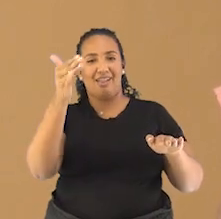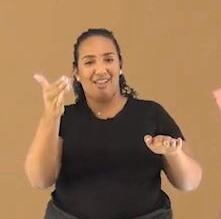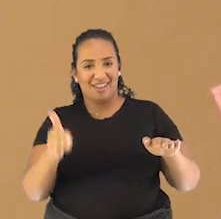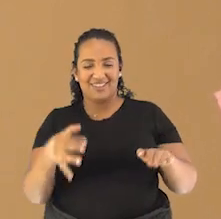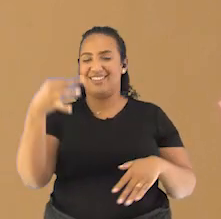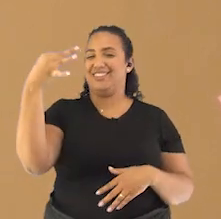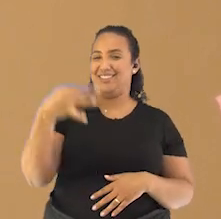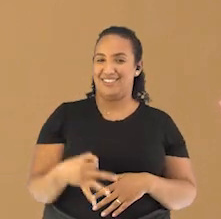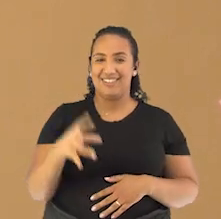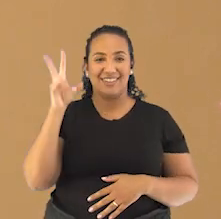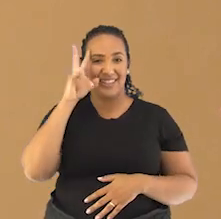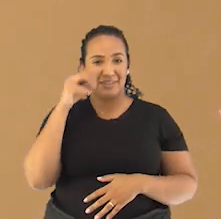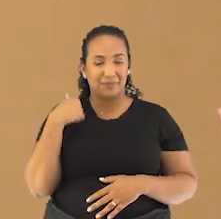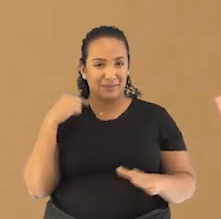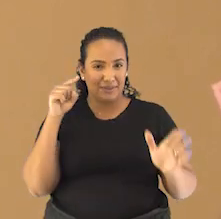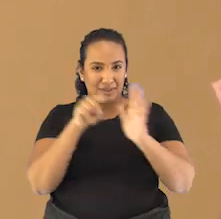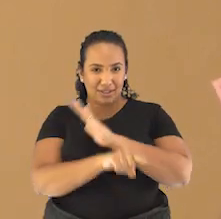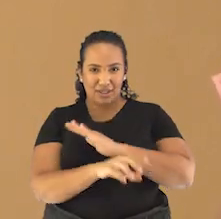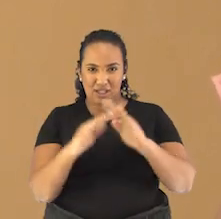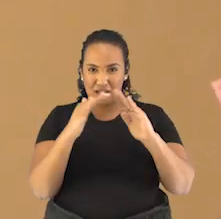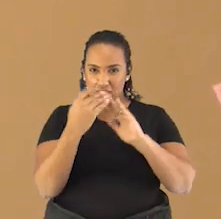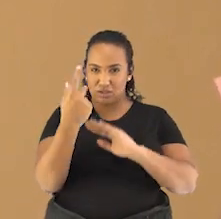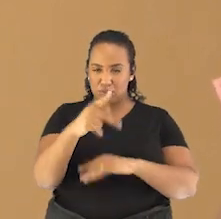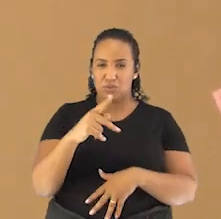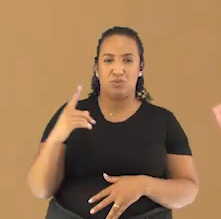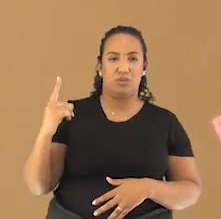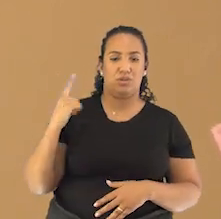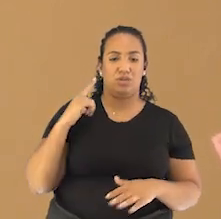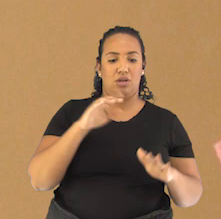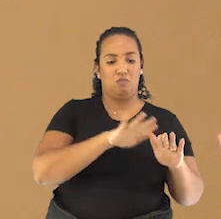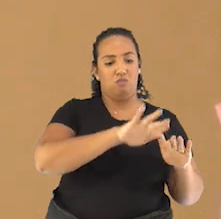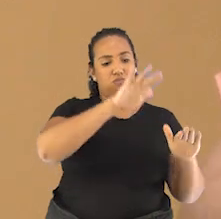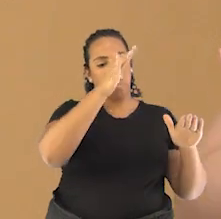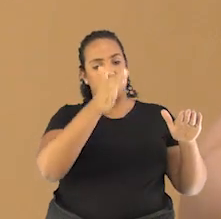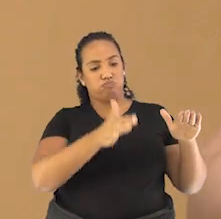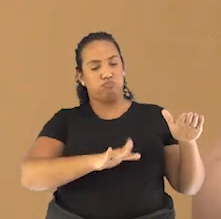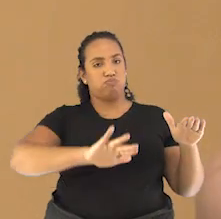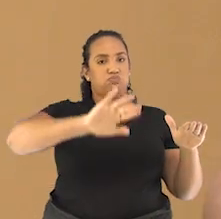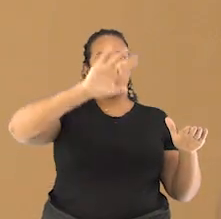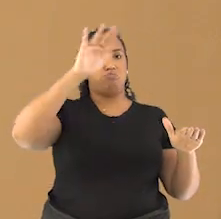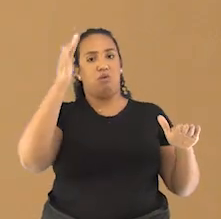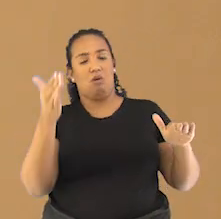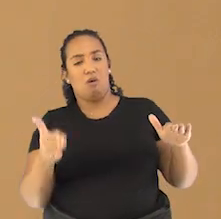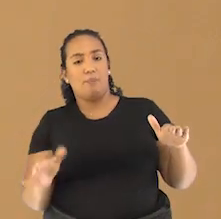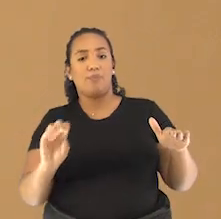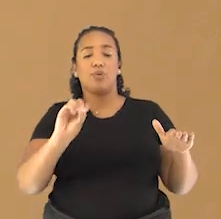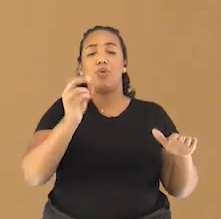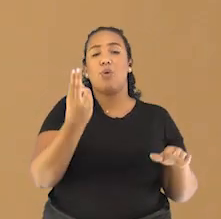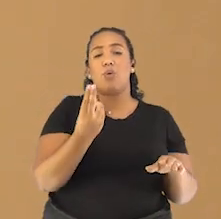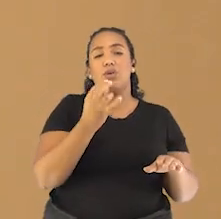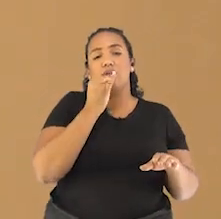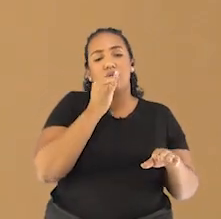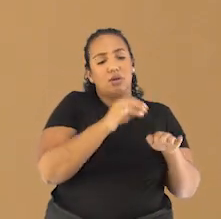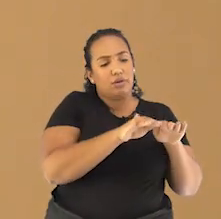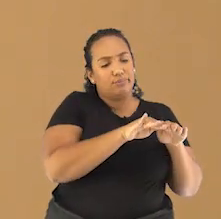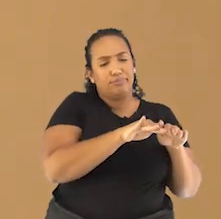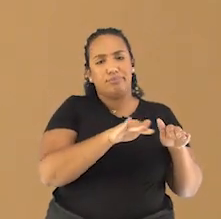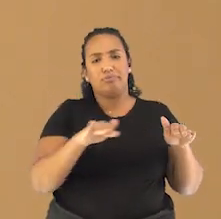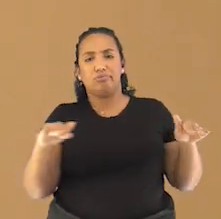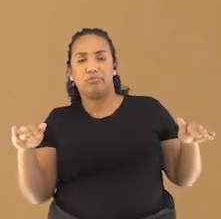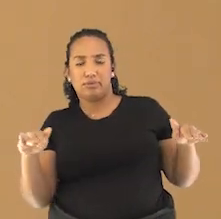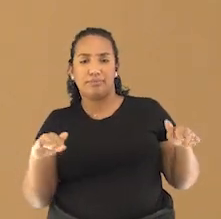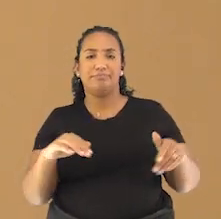perguntei se na região em que você mora, há mais regiões onduladas, altas ou mais regiões retas,